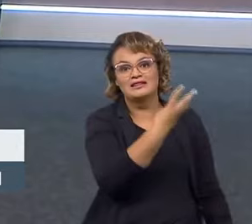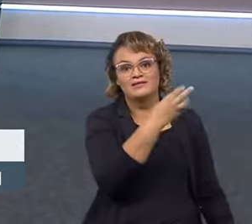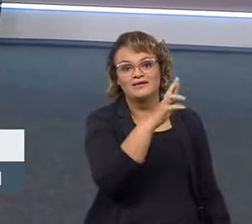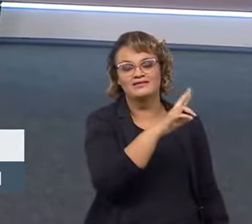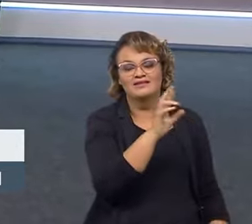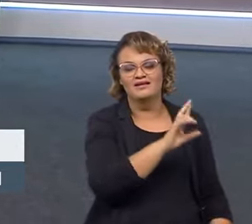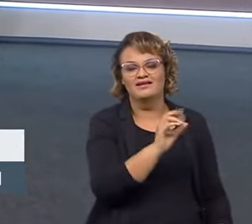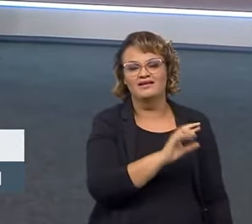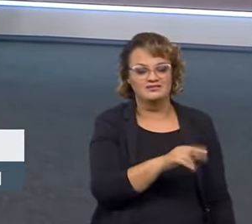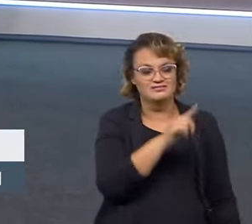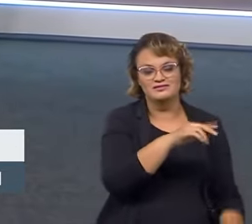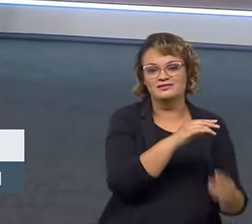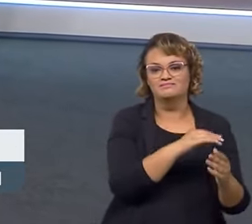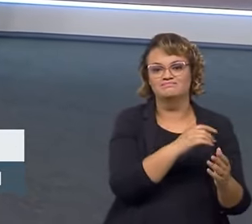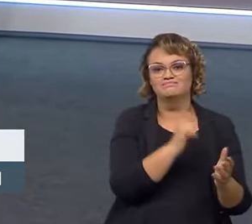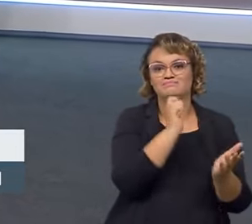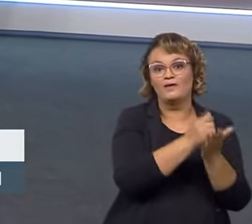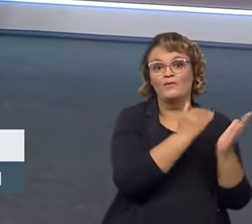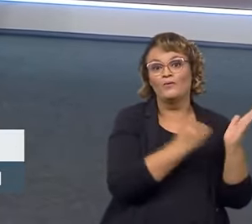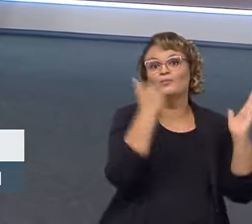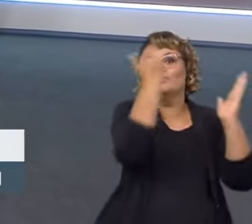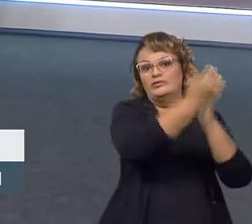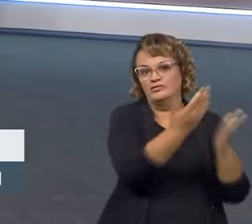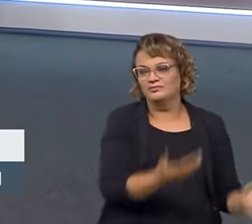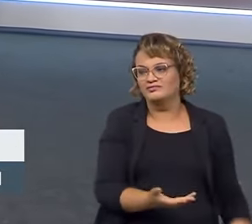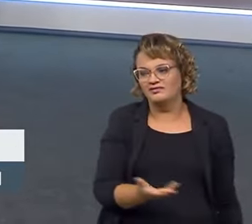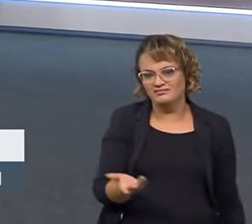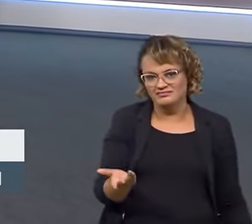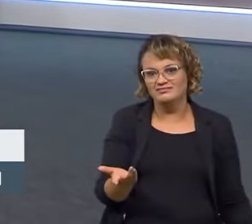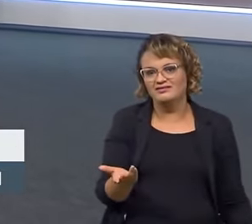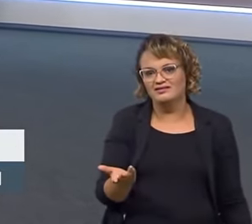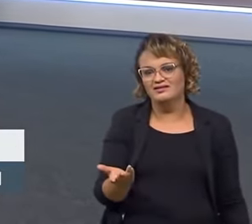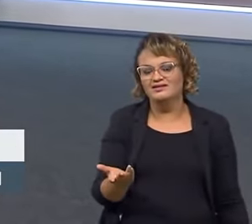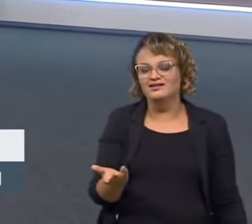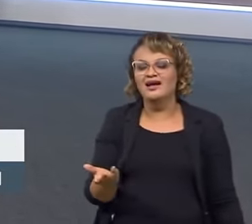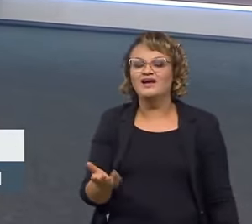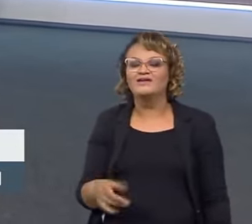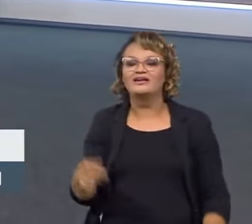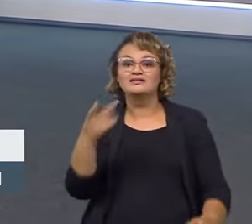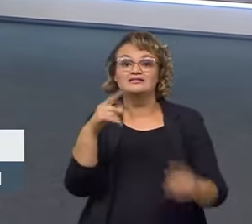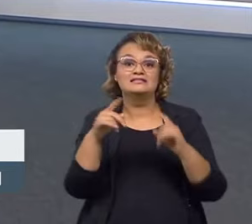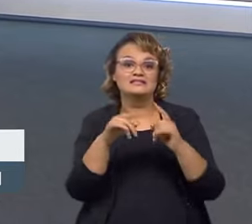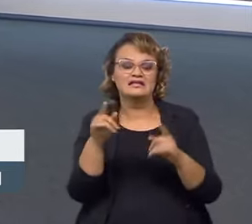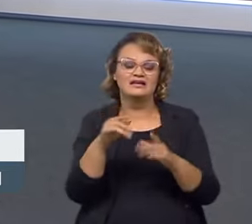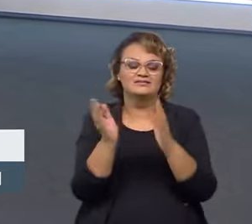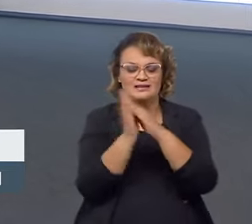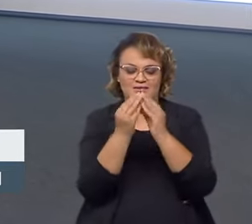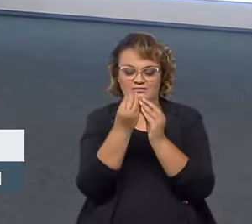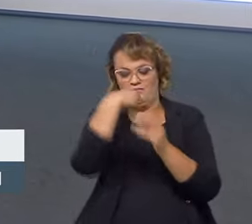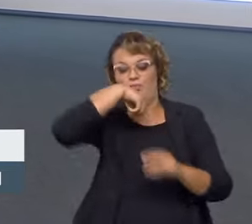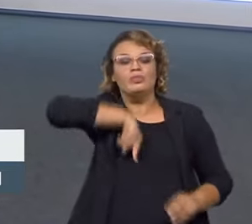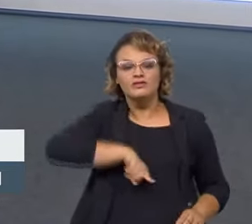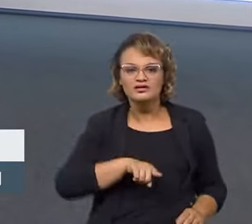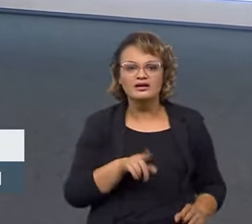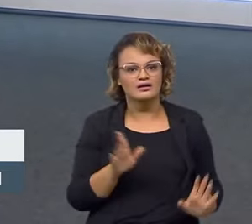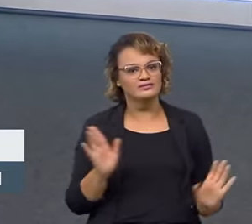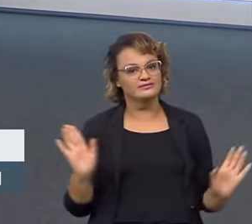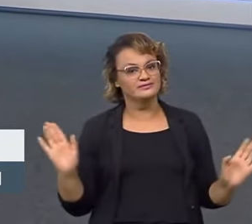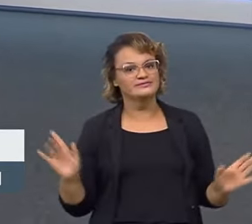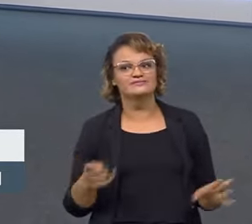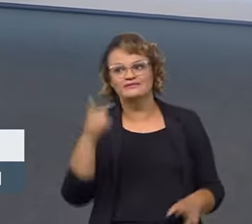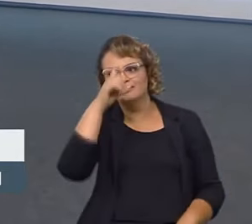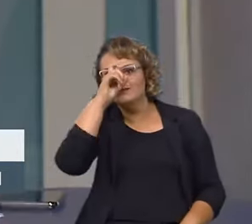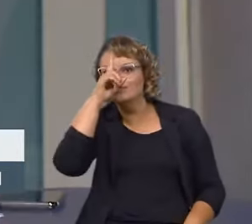Isso em conta do risco, 100 custava mais as duas de 20. Se não der, problema. Agora, se a criança se engasgar, tiver uma contaminação, aí vai vir a conta de